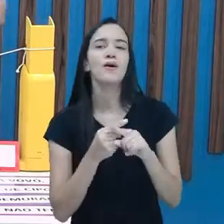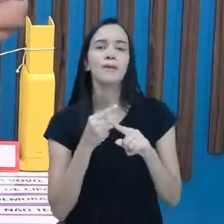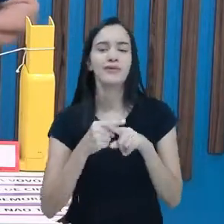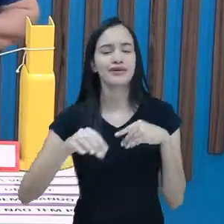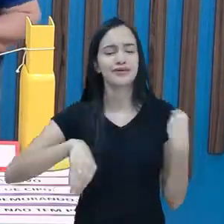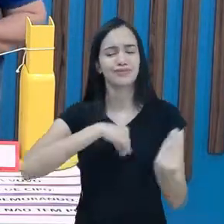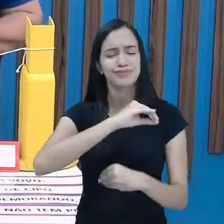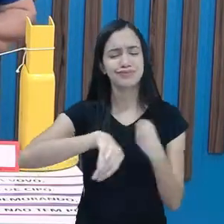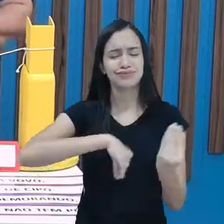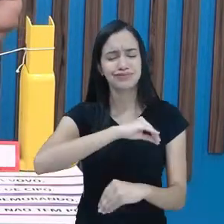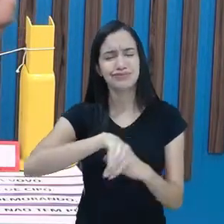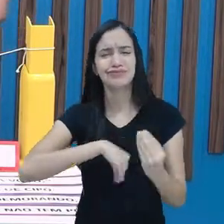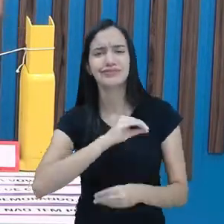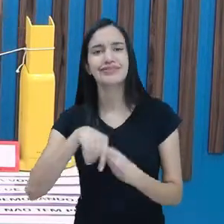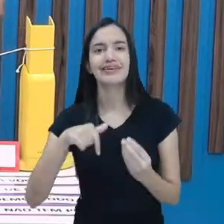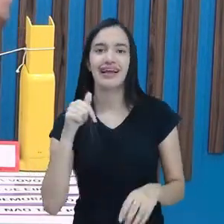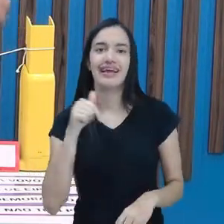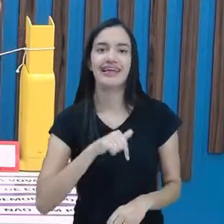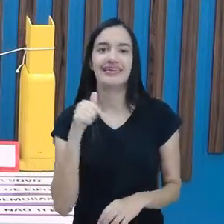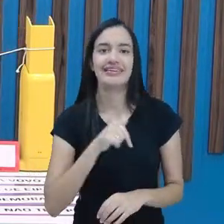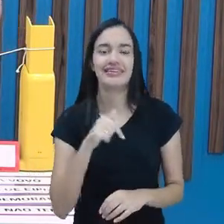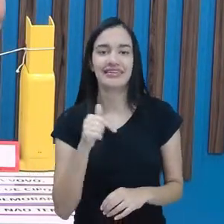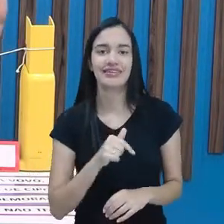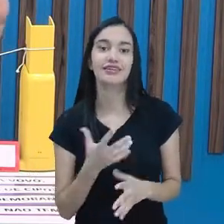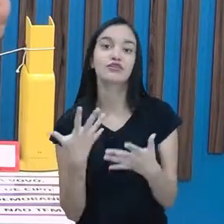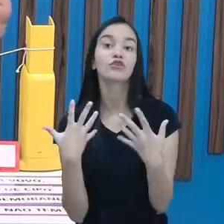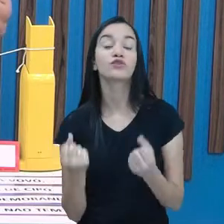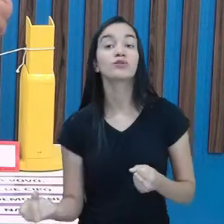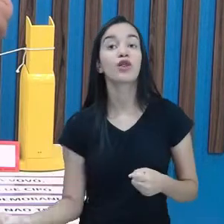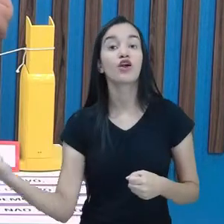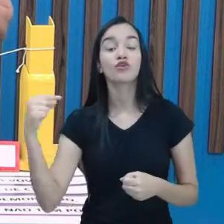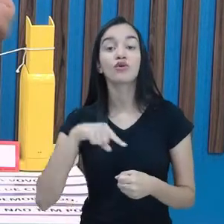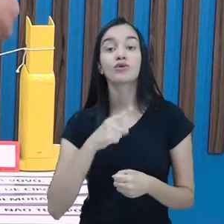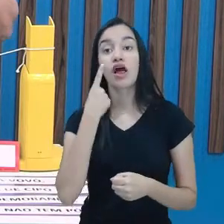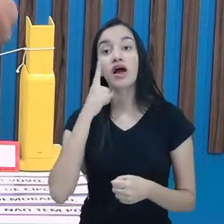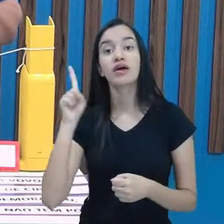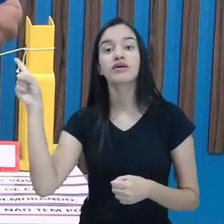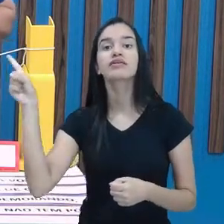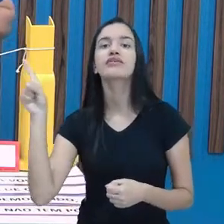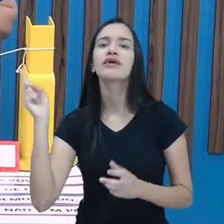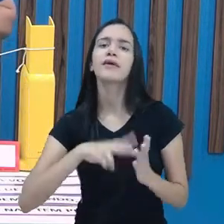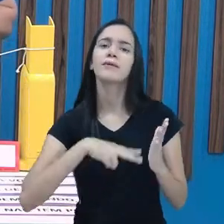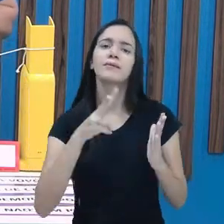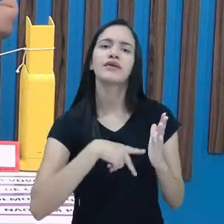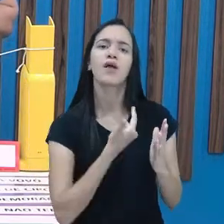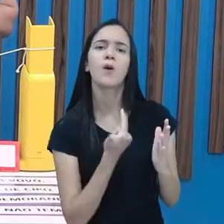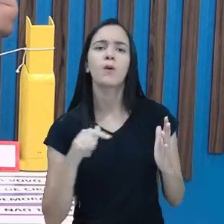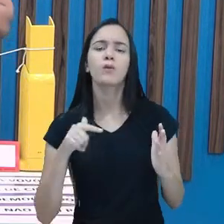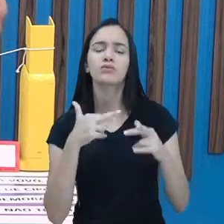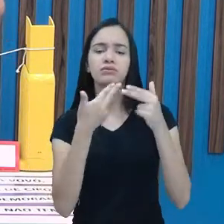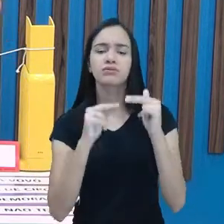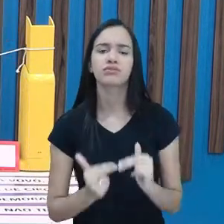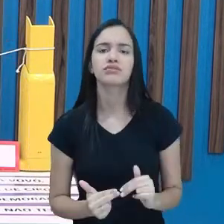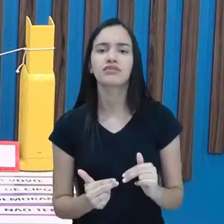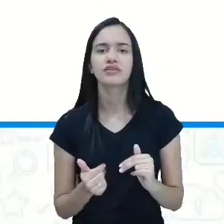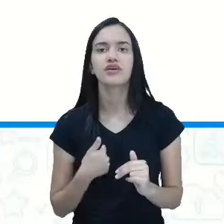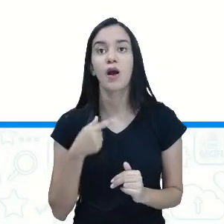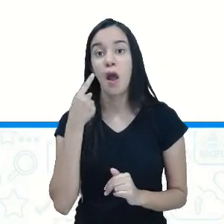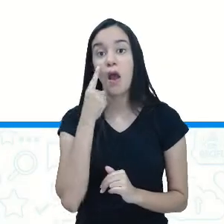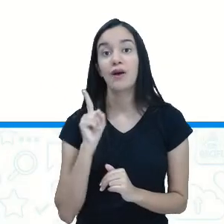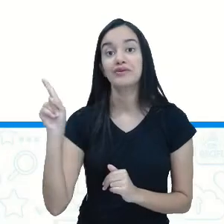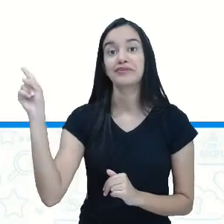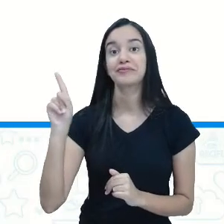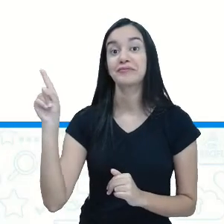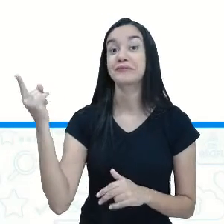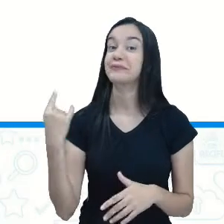tudo desorganizado aqui, não foi isso? Isso mesmo. Aí, vamos voltar agora para o Zerlade para ler outras par lendas, tá certo? Olha aí